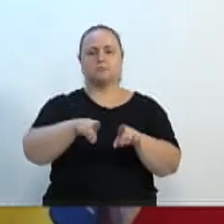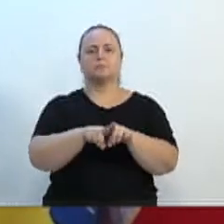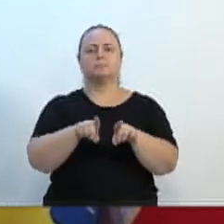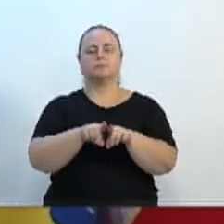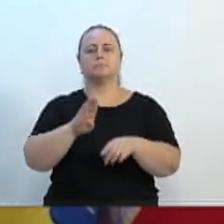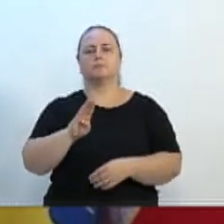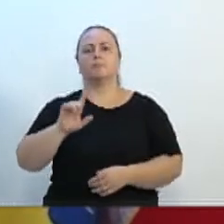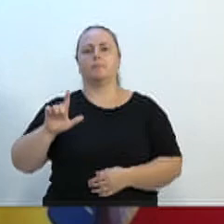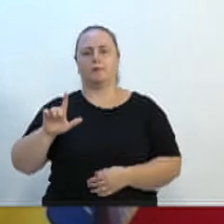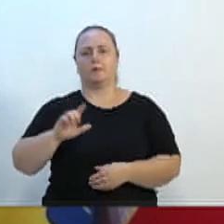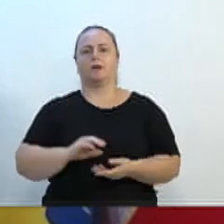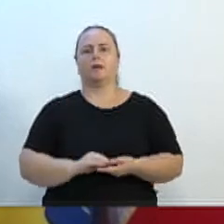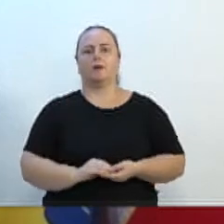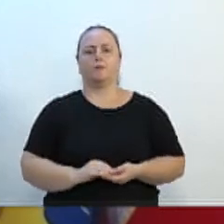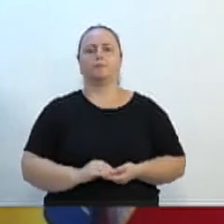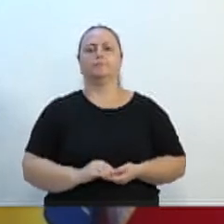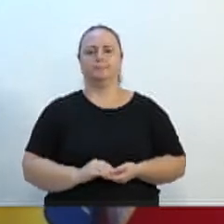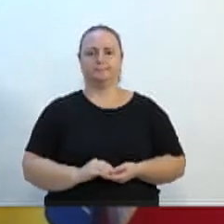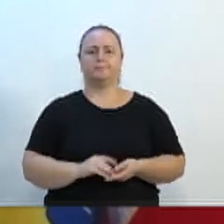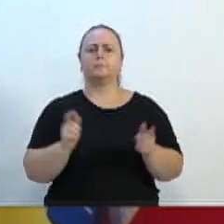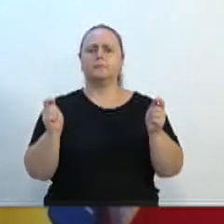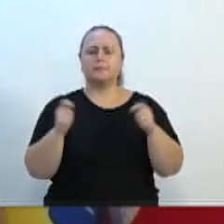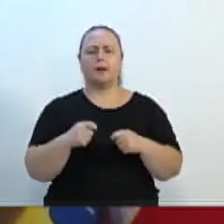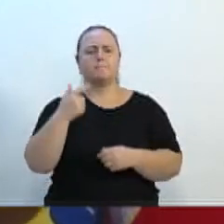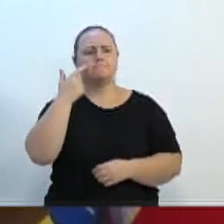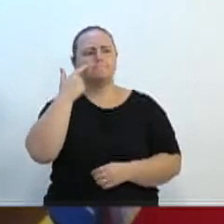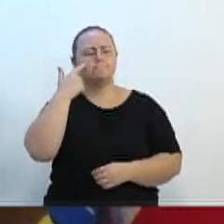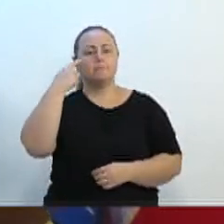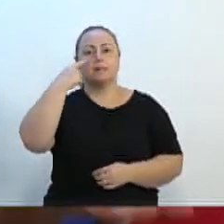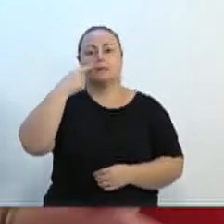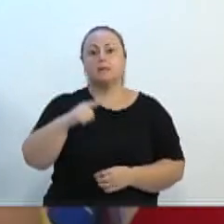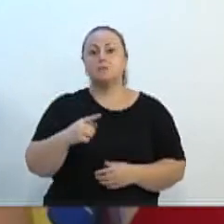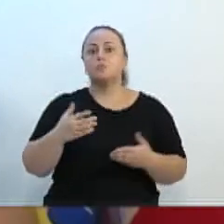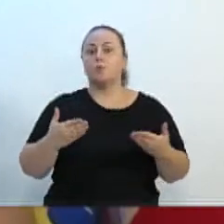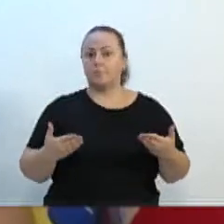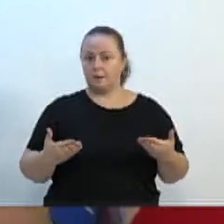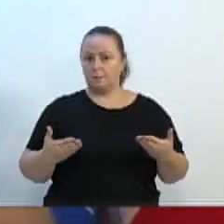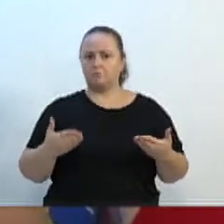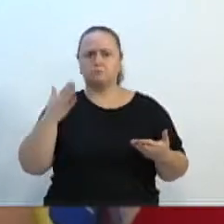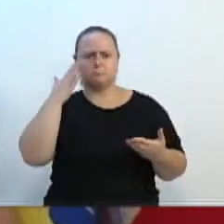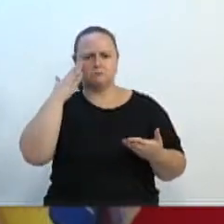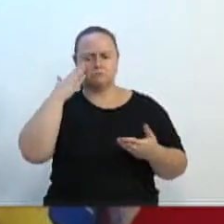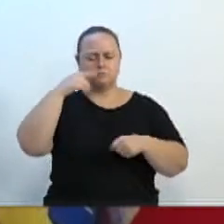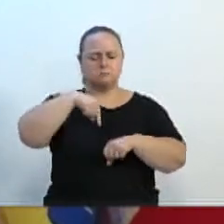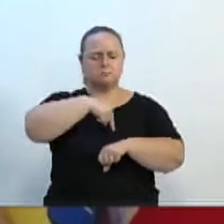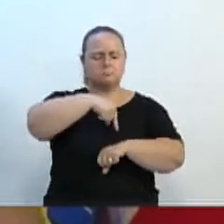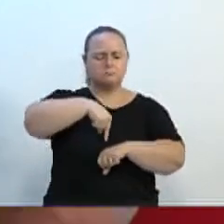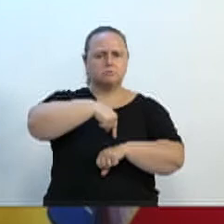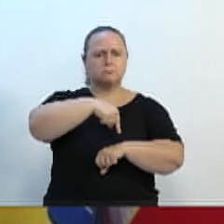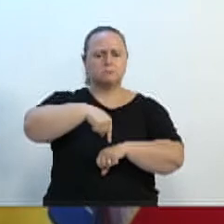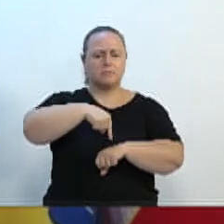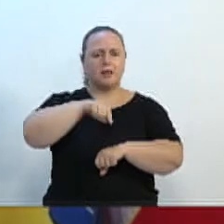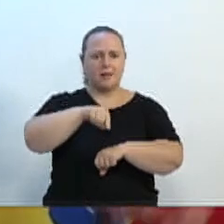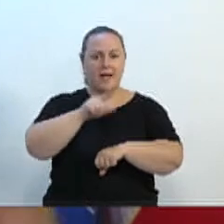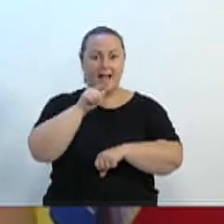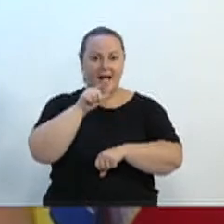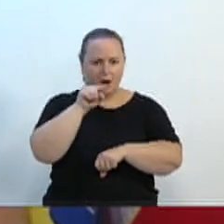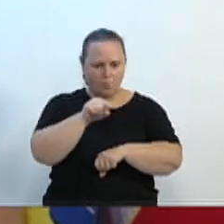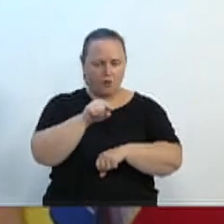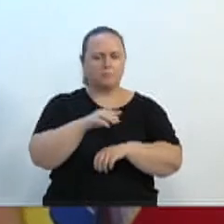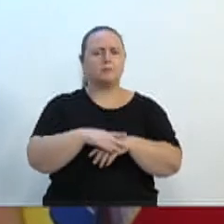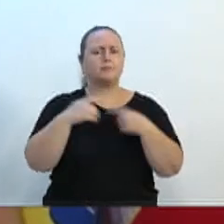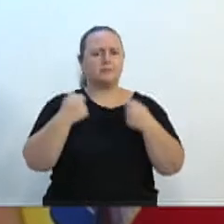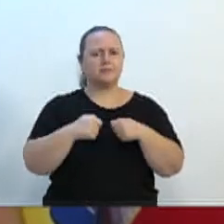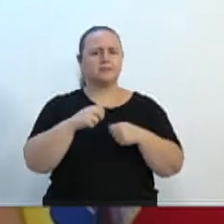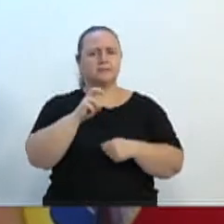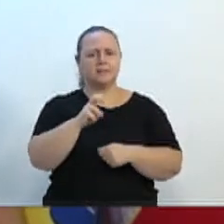que possamos saber se realmente a gente sabe que os relógios tem que ser trocados de cinco em cinco anos isso é coisa que eu como vereador parlamentar